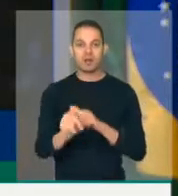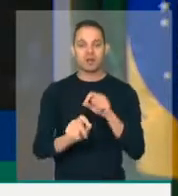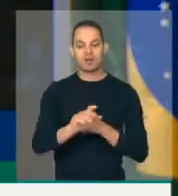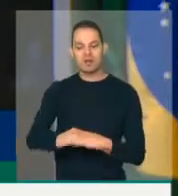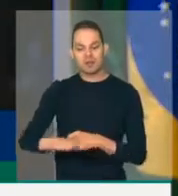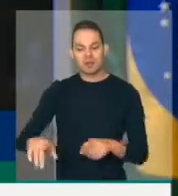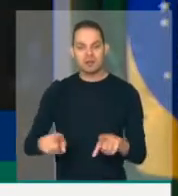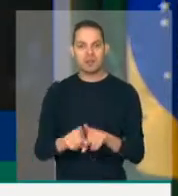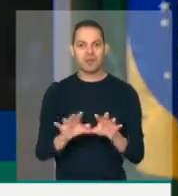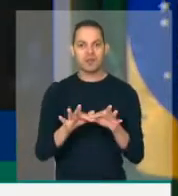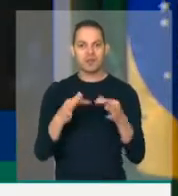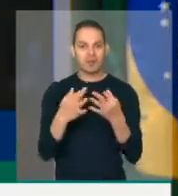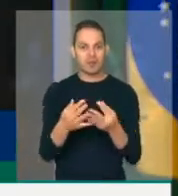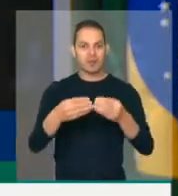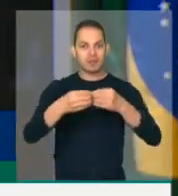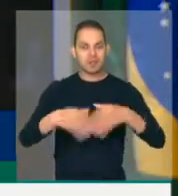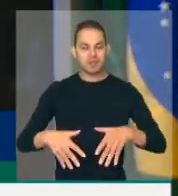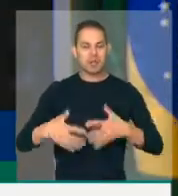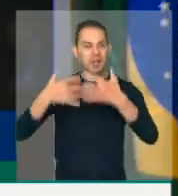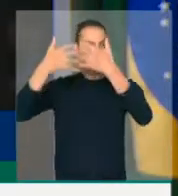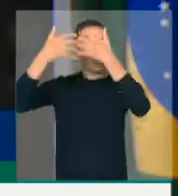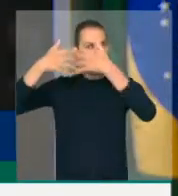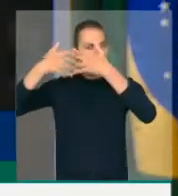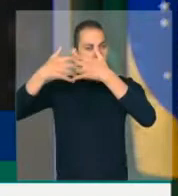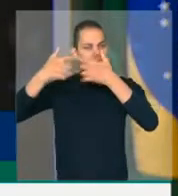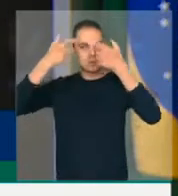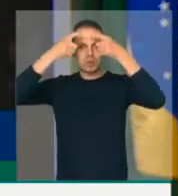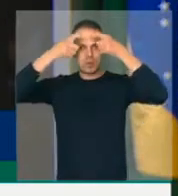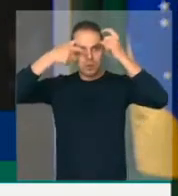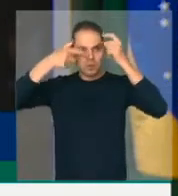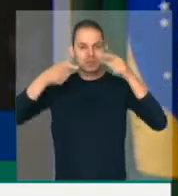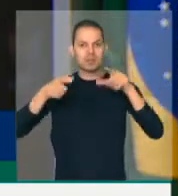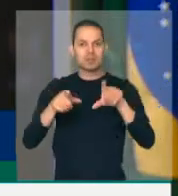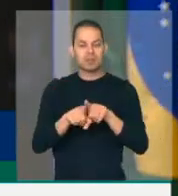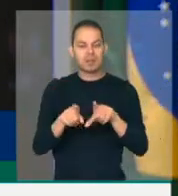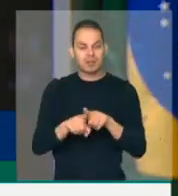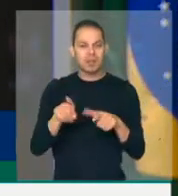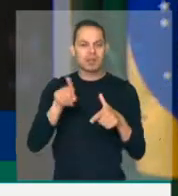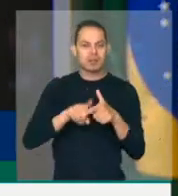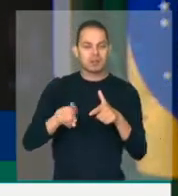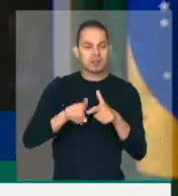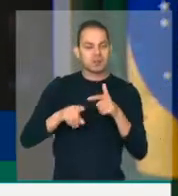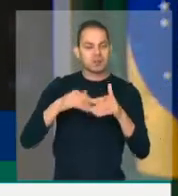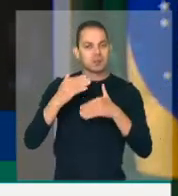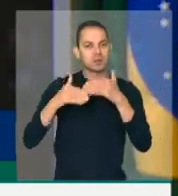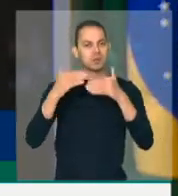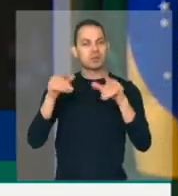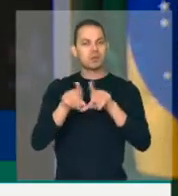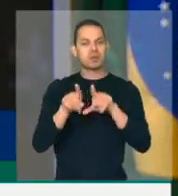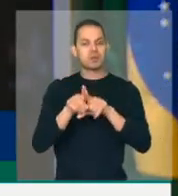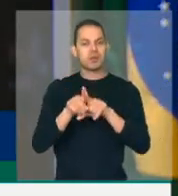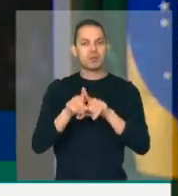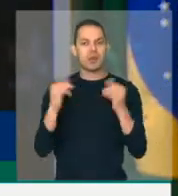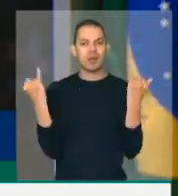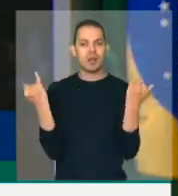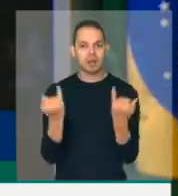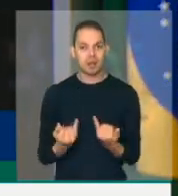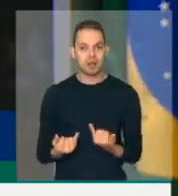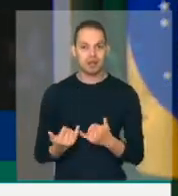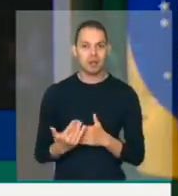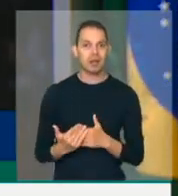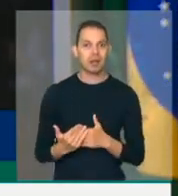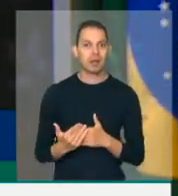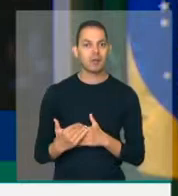Os casos de transtornos mentais e do desenvolvimento e da desnutrição estão aumentando.